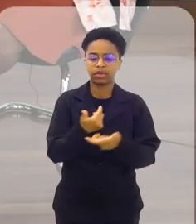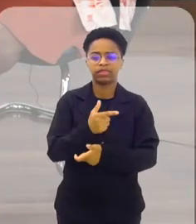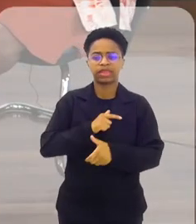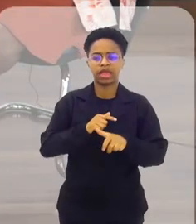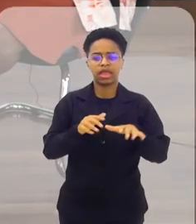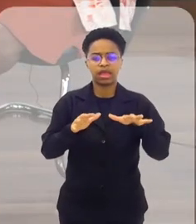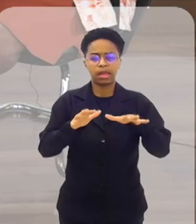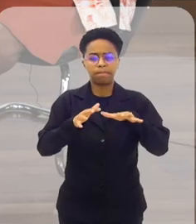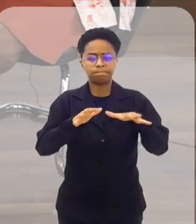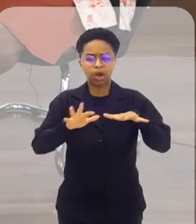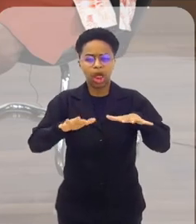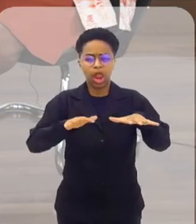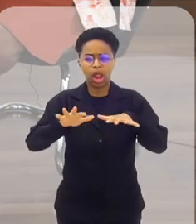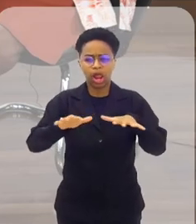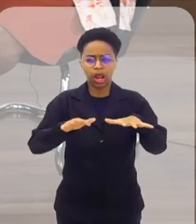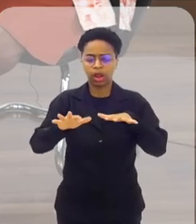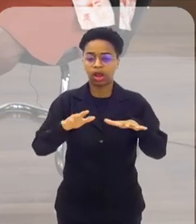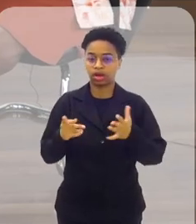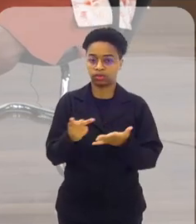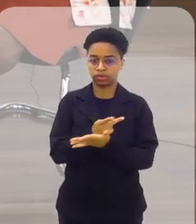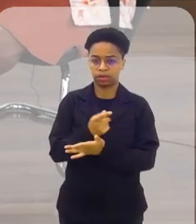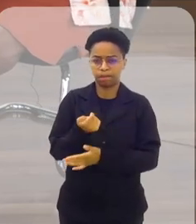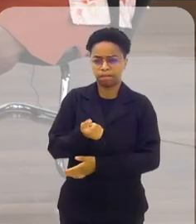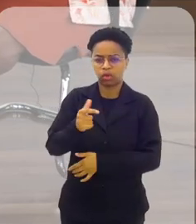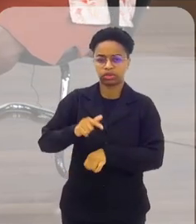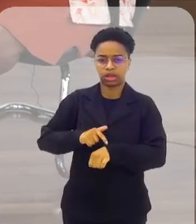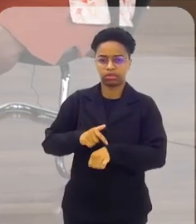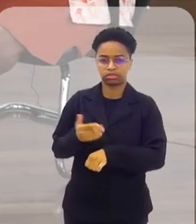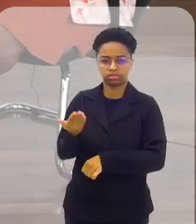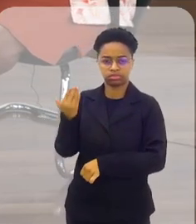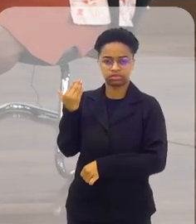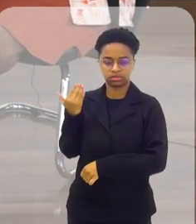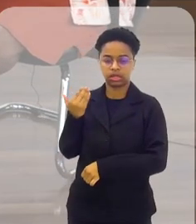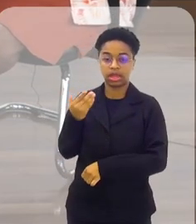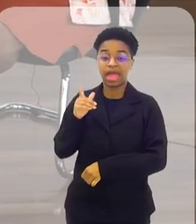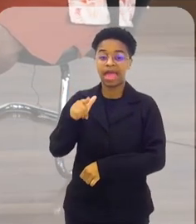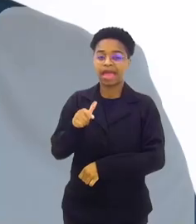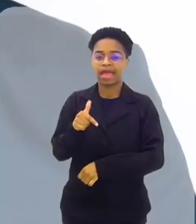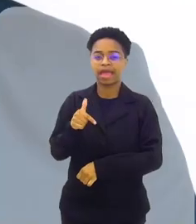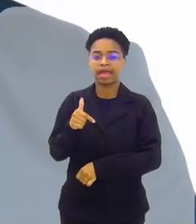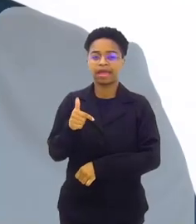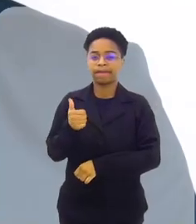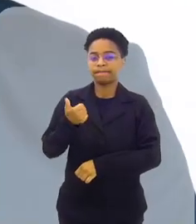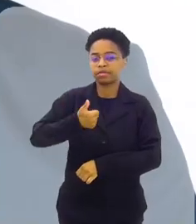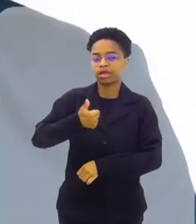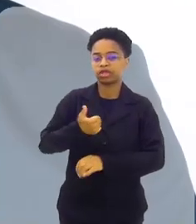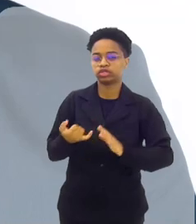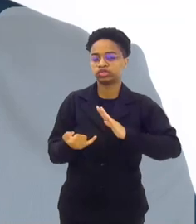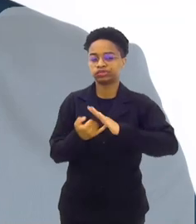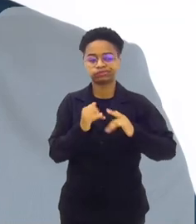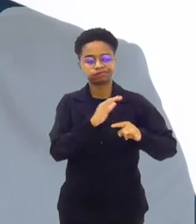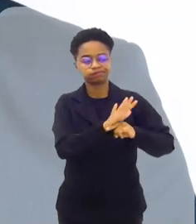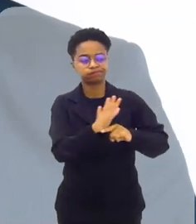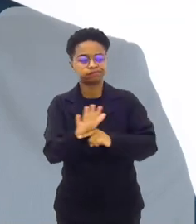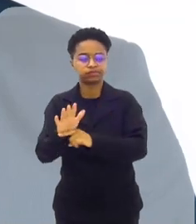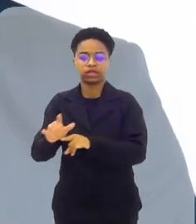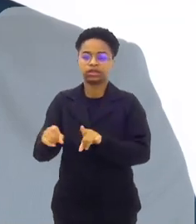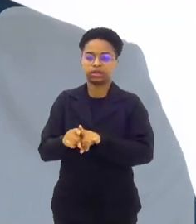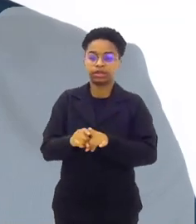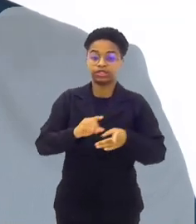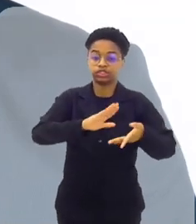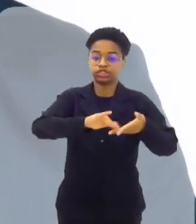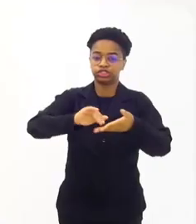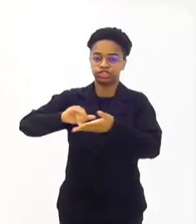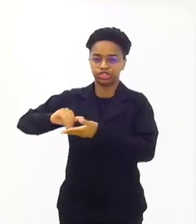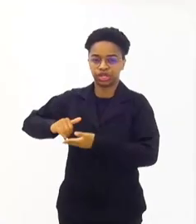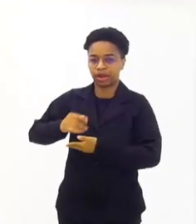que teve agora há pouco tempo, ela foi uma das primeiras instituições de ajuda para também ajudar, retirar